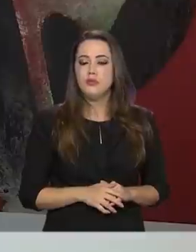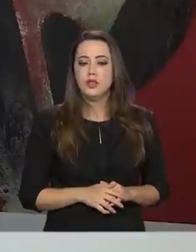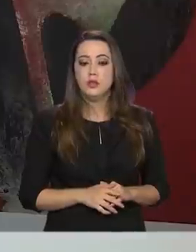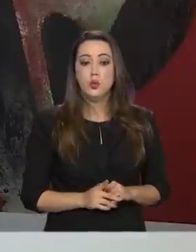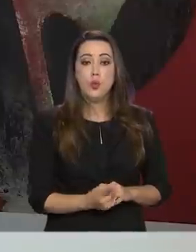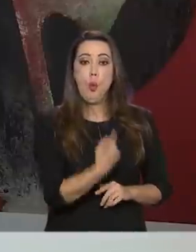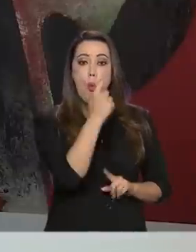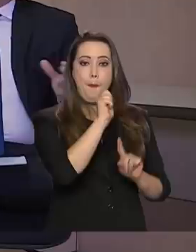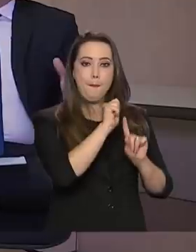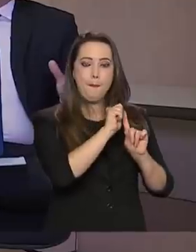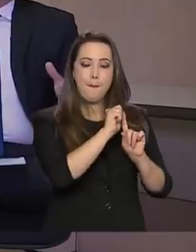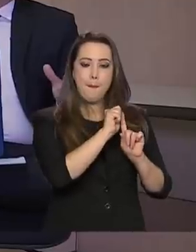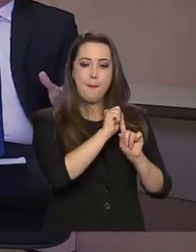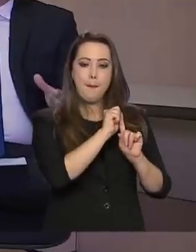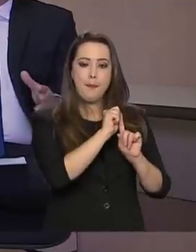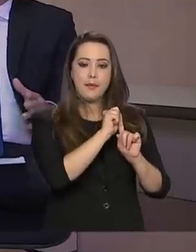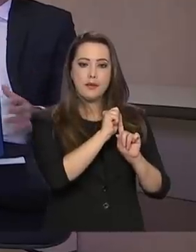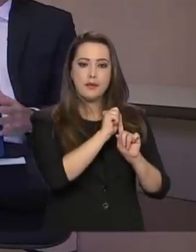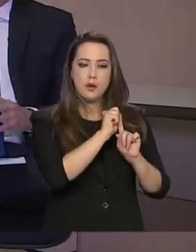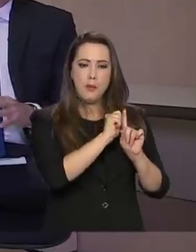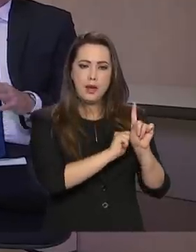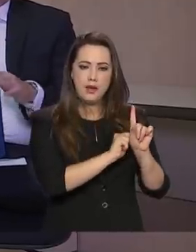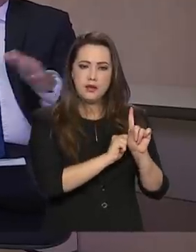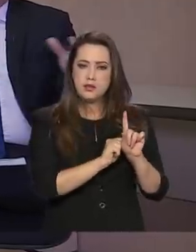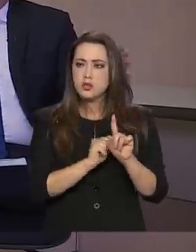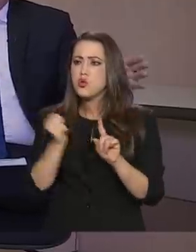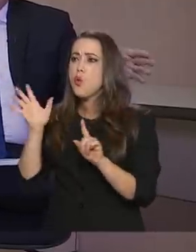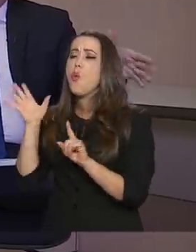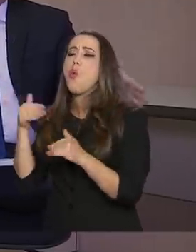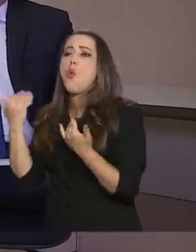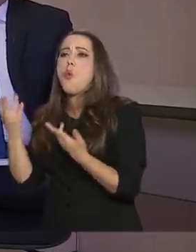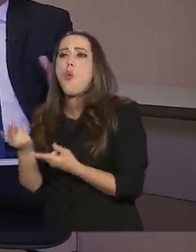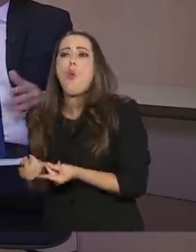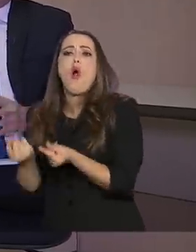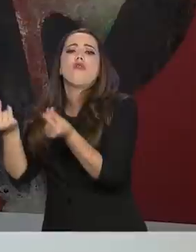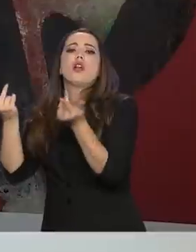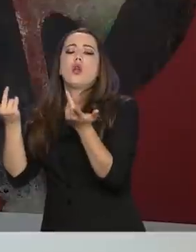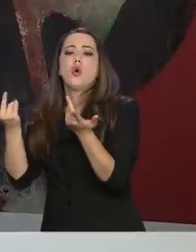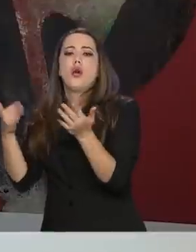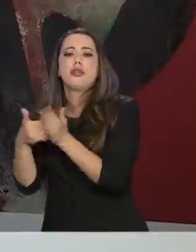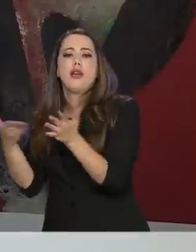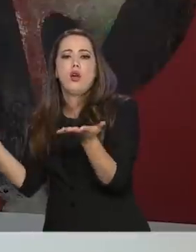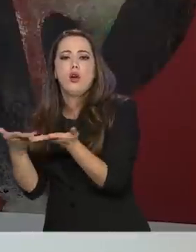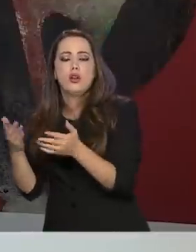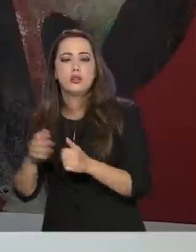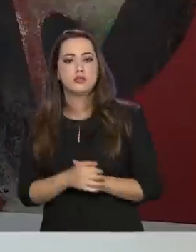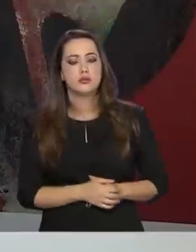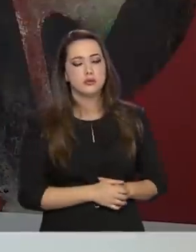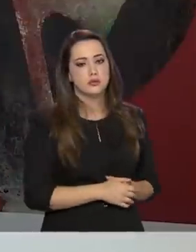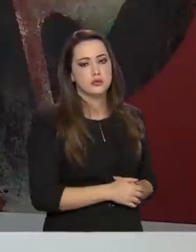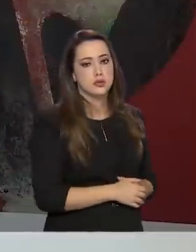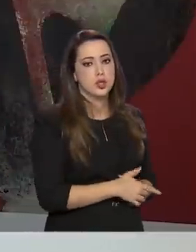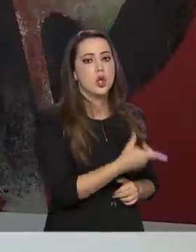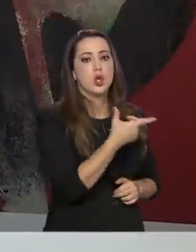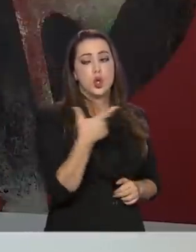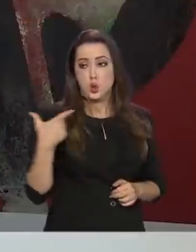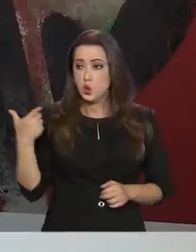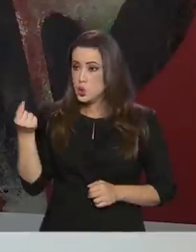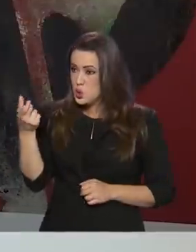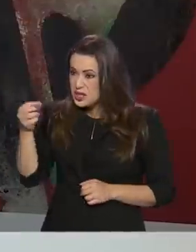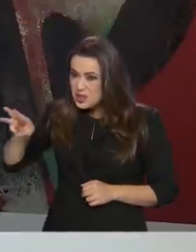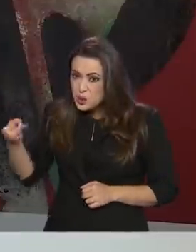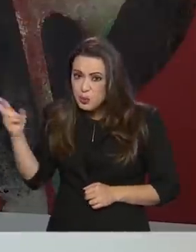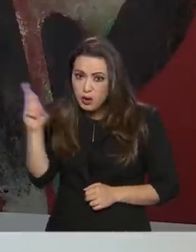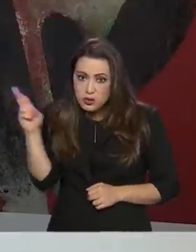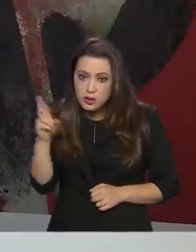Um mês de auxílio emergencial... Qual que é o impacto dele? 200 bilhões de reais até este momento? Até este momento. O benefício vai sendo atualizado